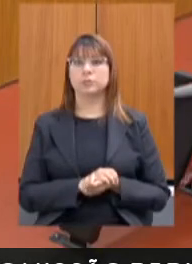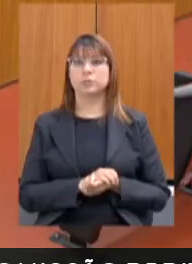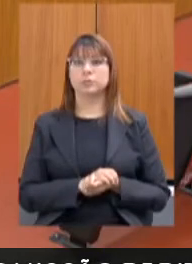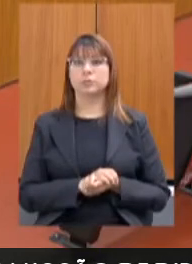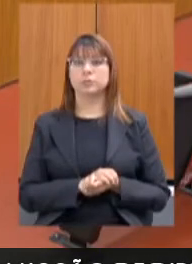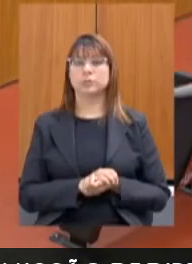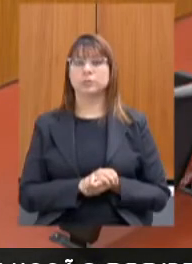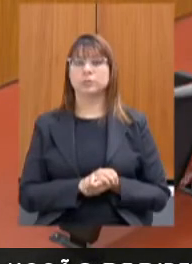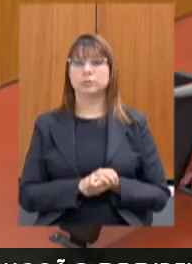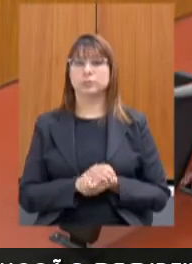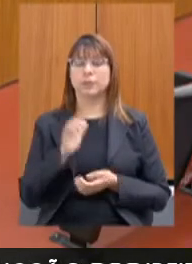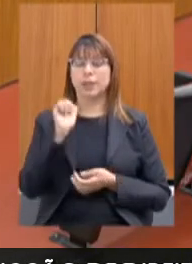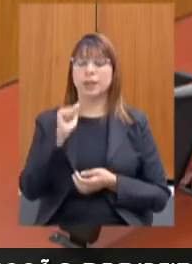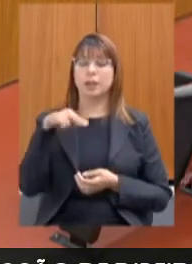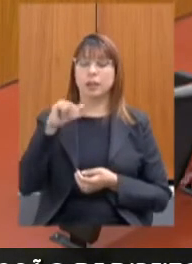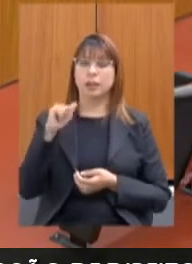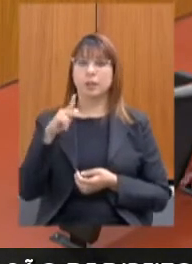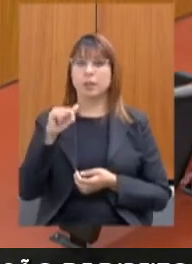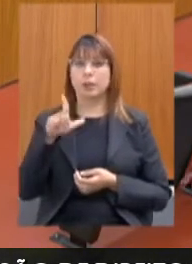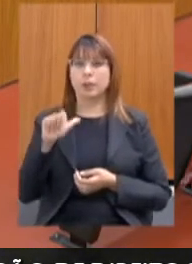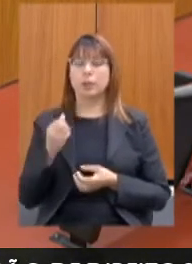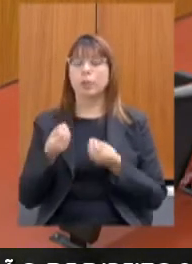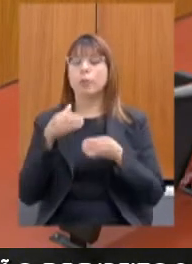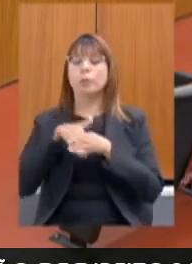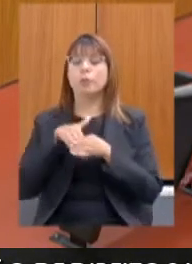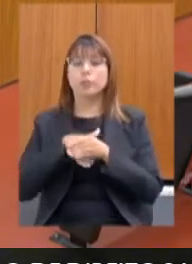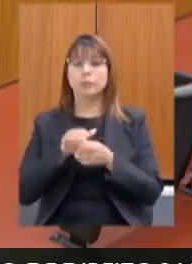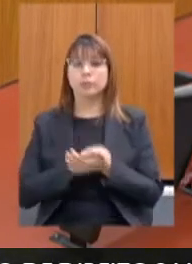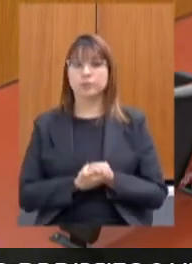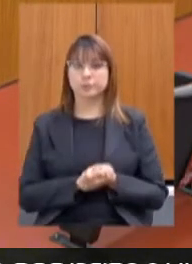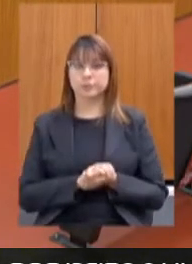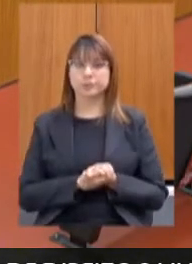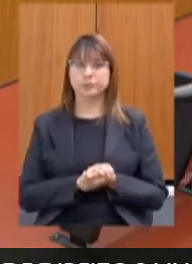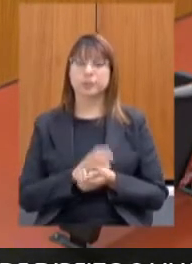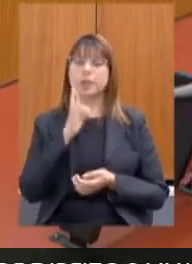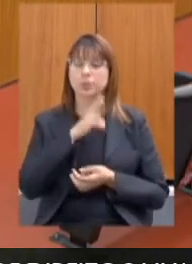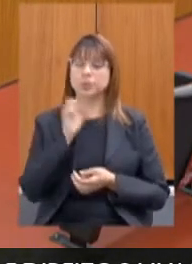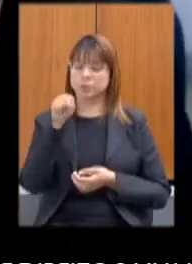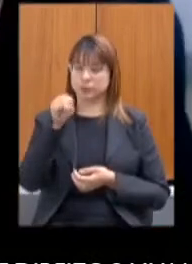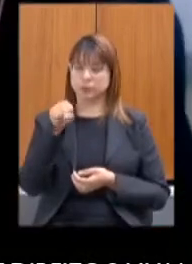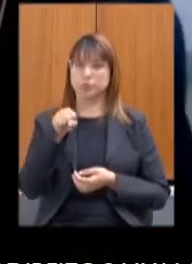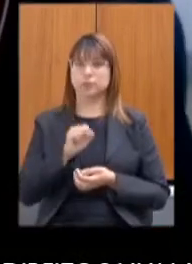Ana Paula Siqueira como vota vota sim